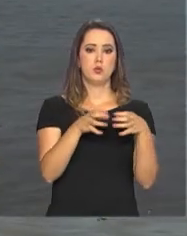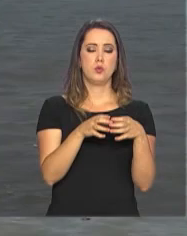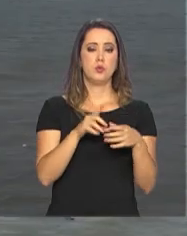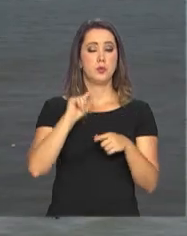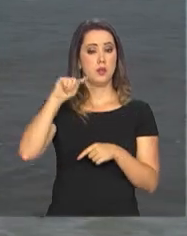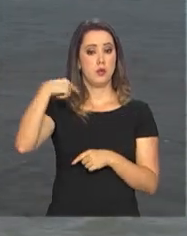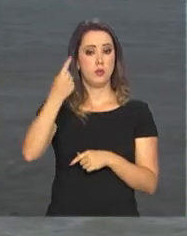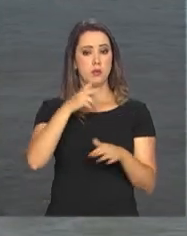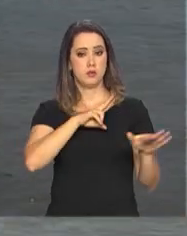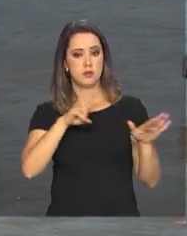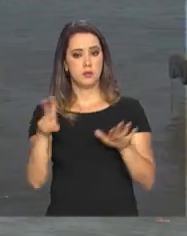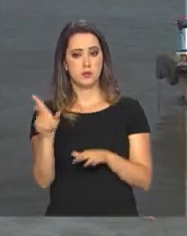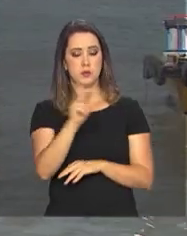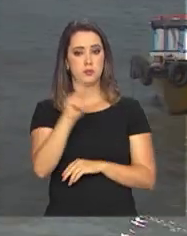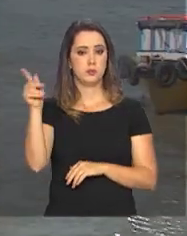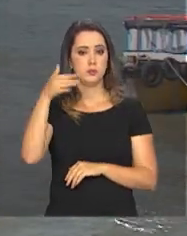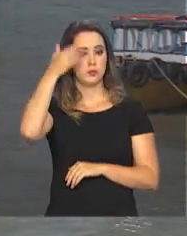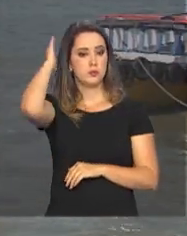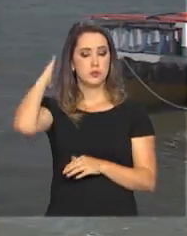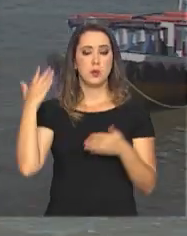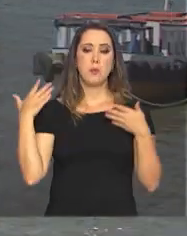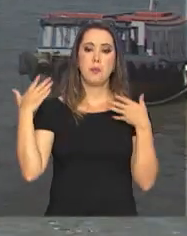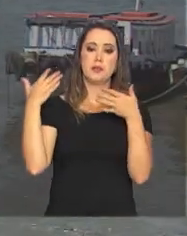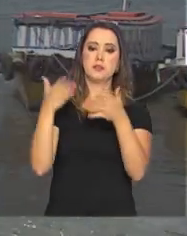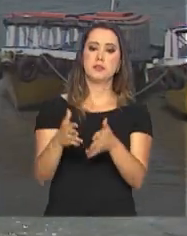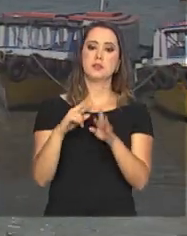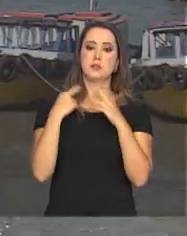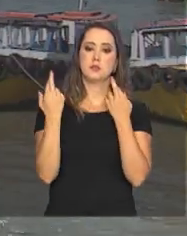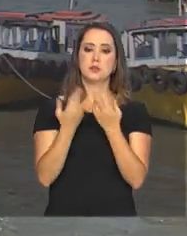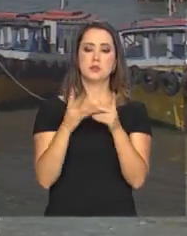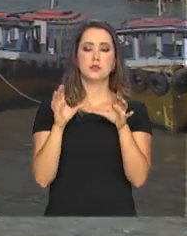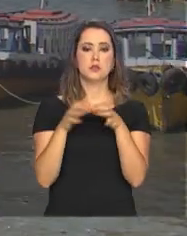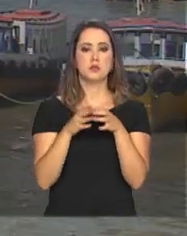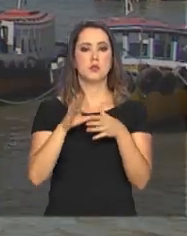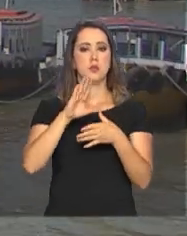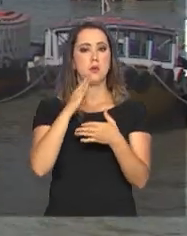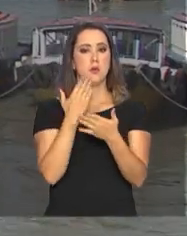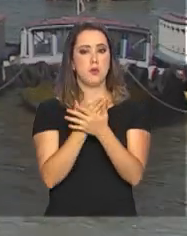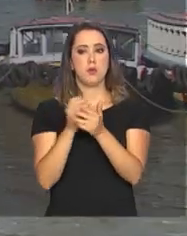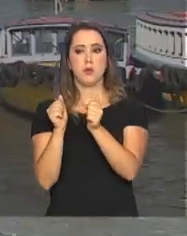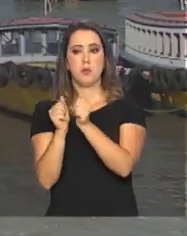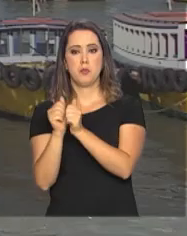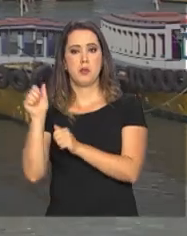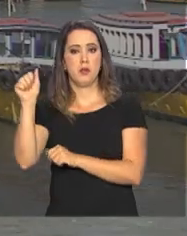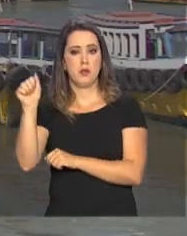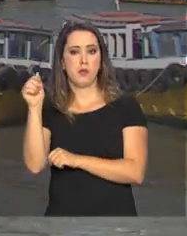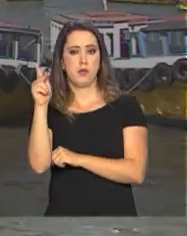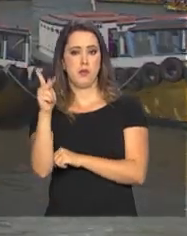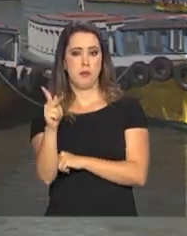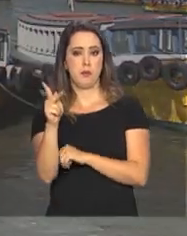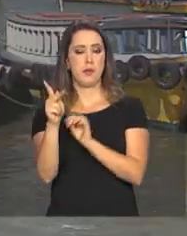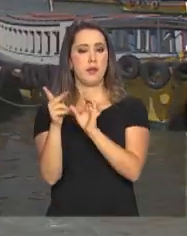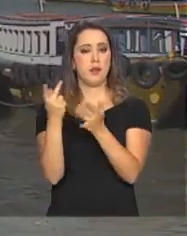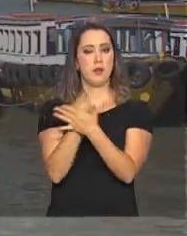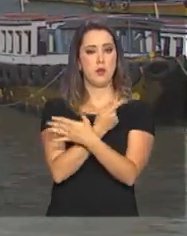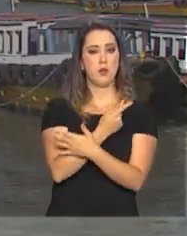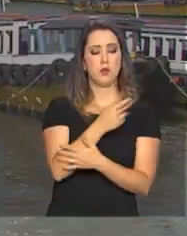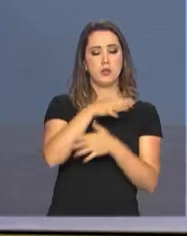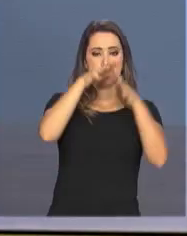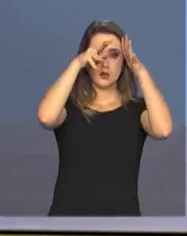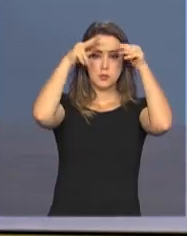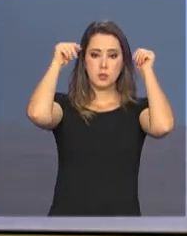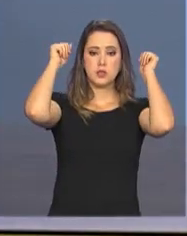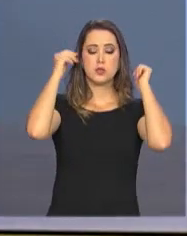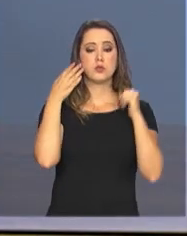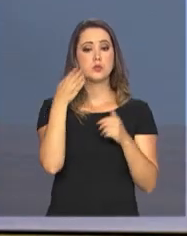semana, o presidente Michel Temer participa da reunião de cúpula Mercosul-Aliança do Pacífico que acontece no México.